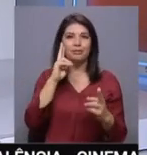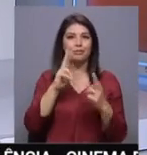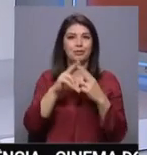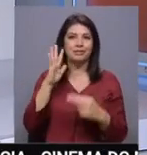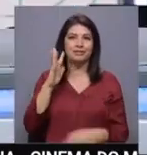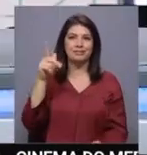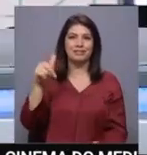9h48.